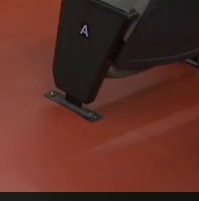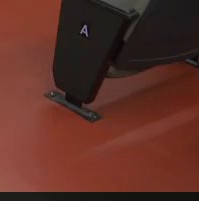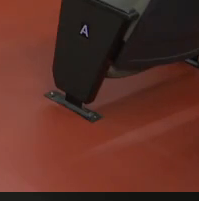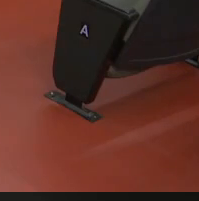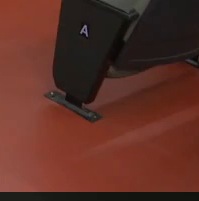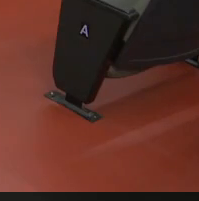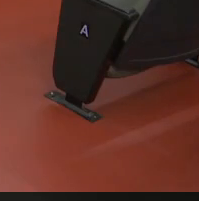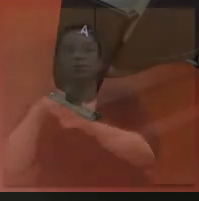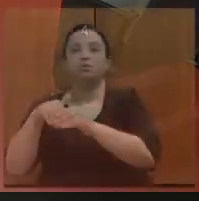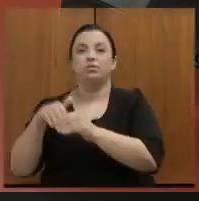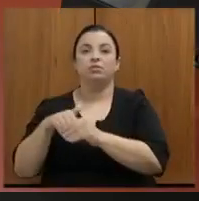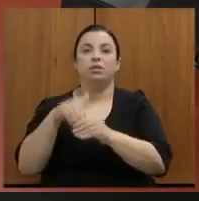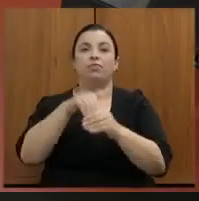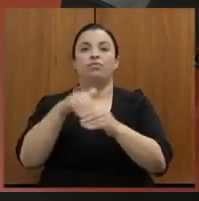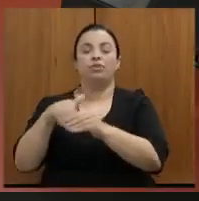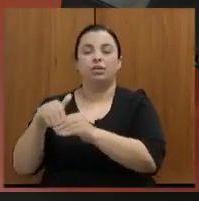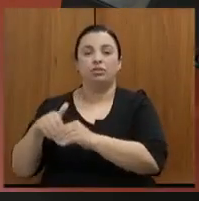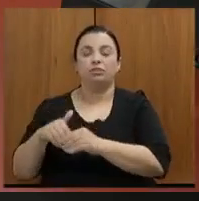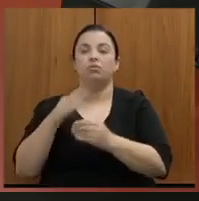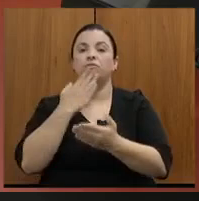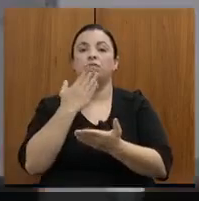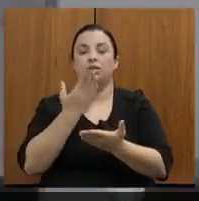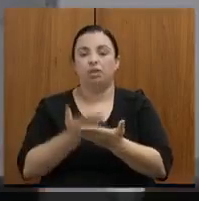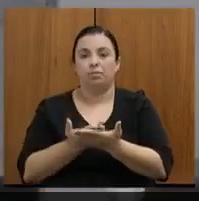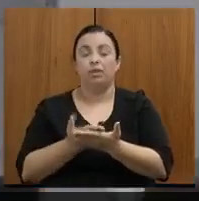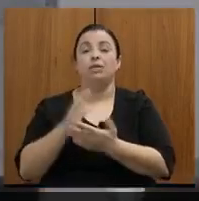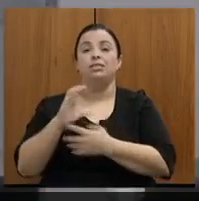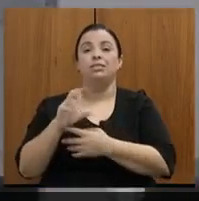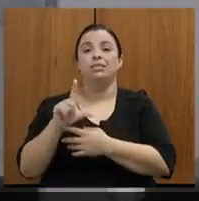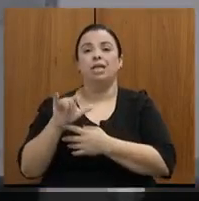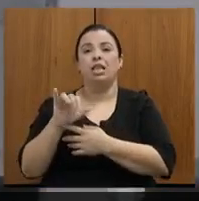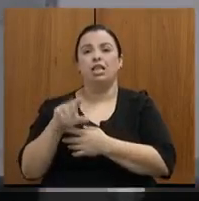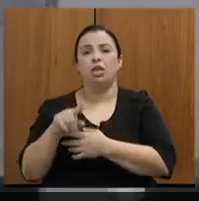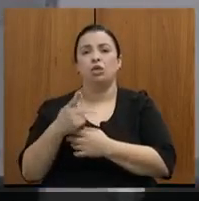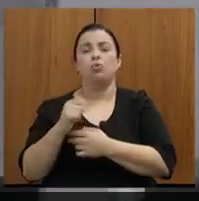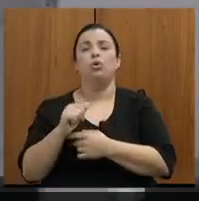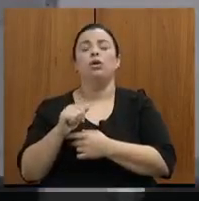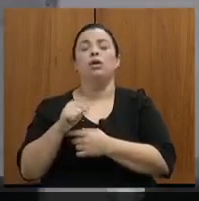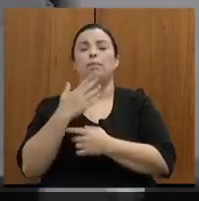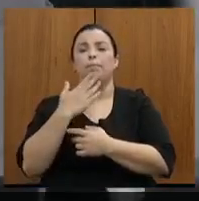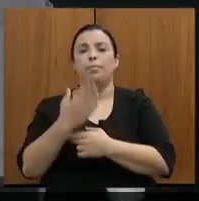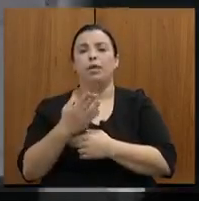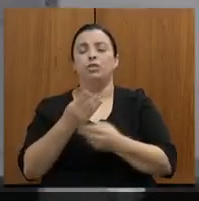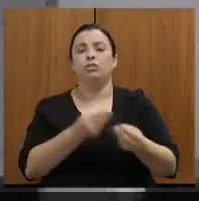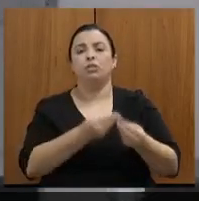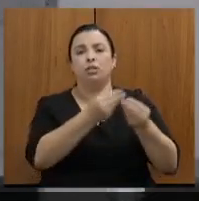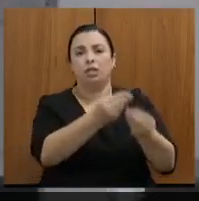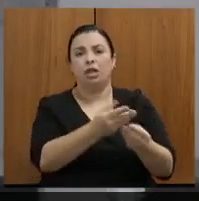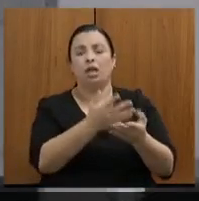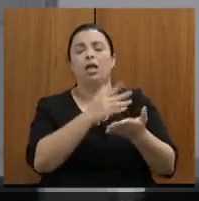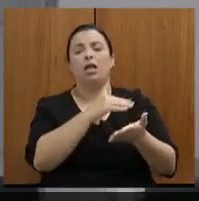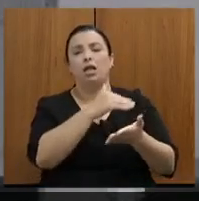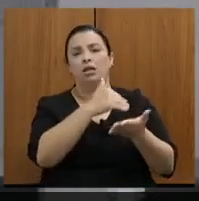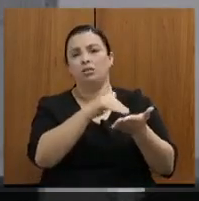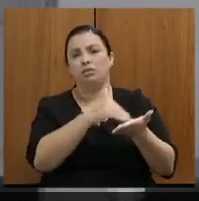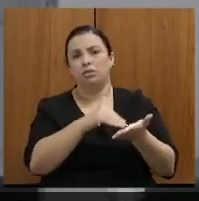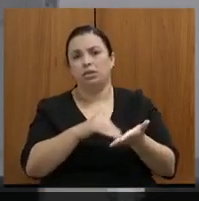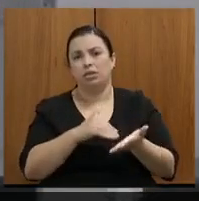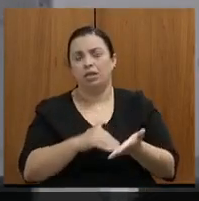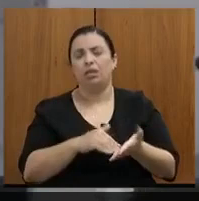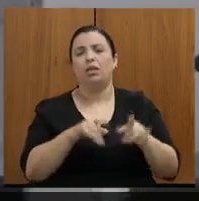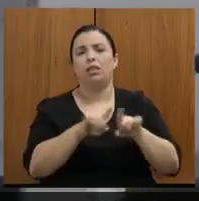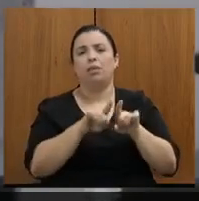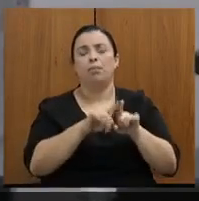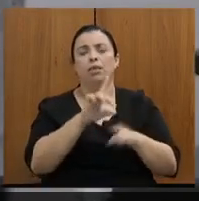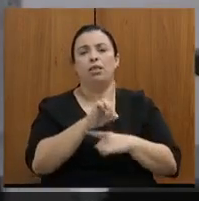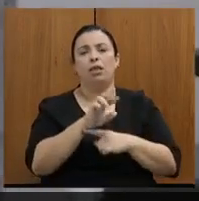Sua Excelência requer seja encaminhado ao secretário de Estado, de Infraestrutura e Mobilidade, ao diretor-geral do Departamento de Edificação e Estado de Rodagem e Estado de